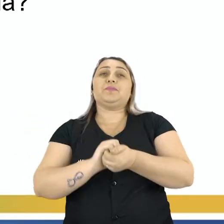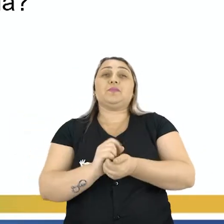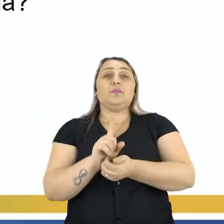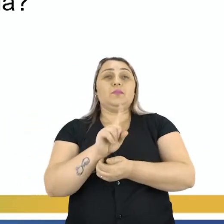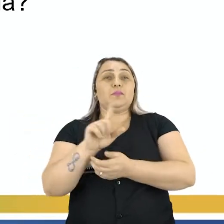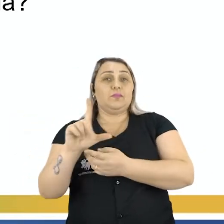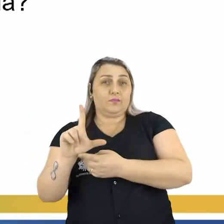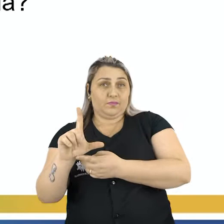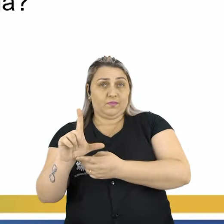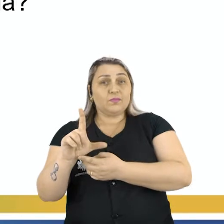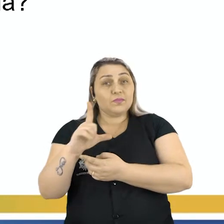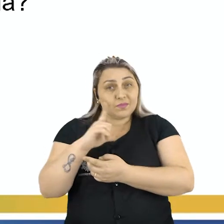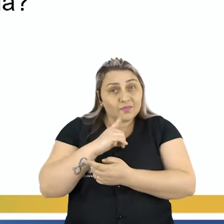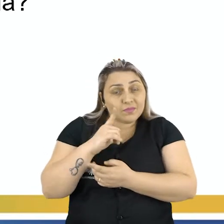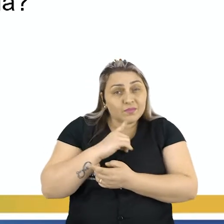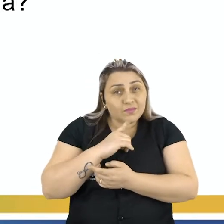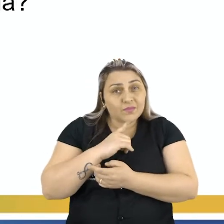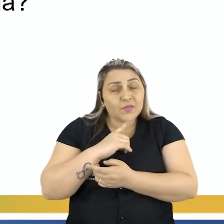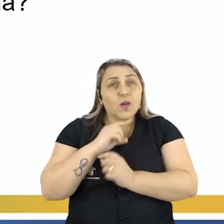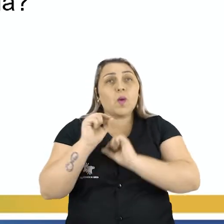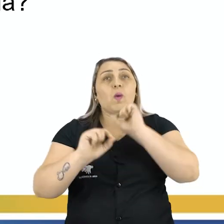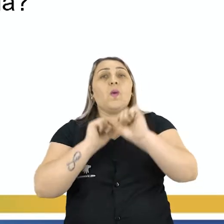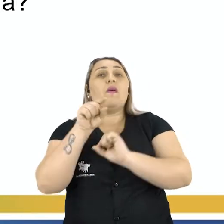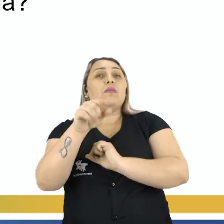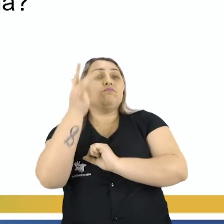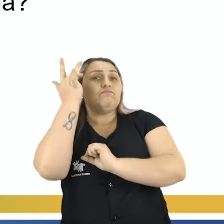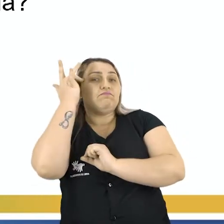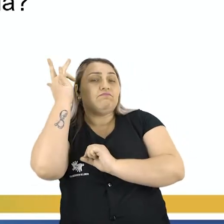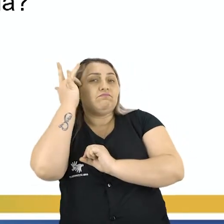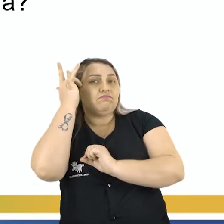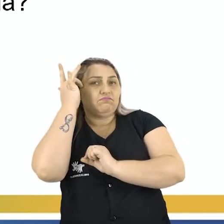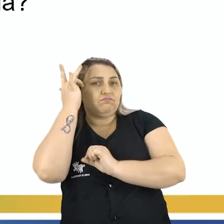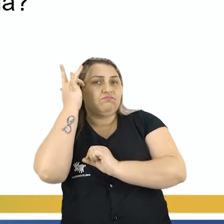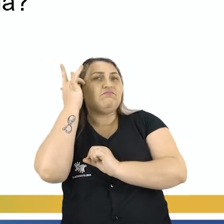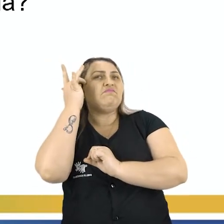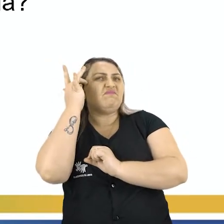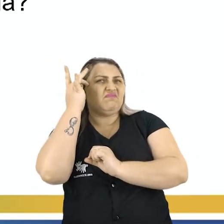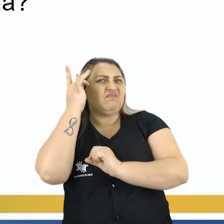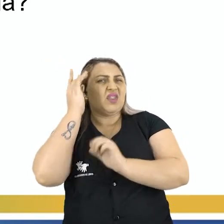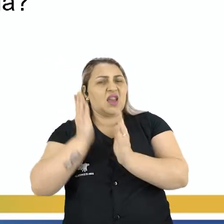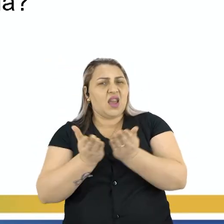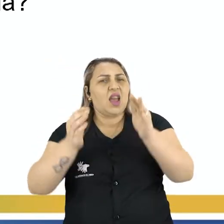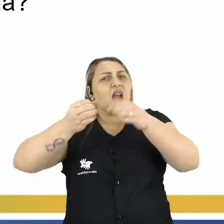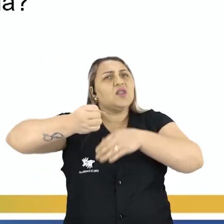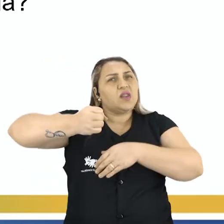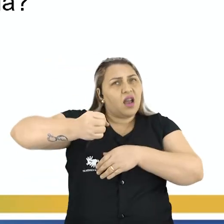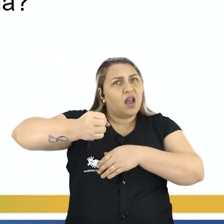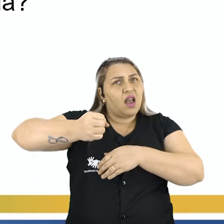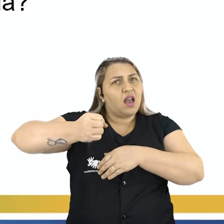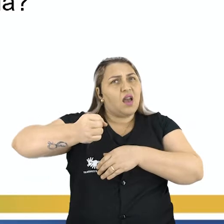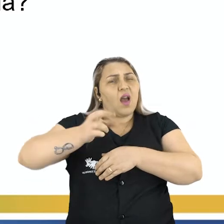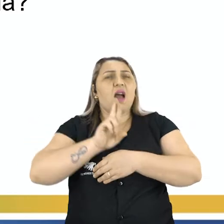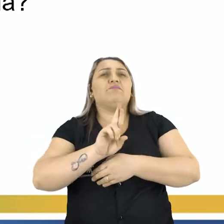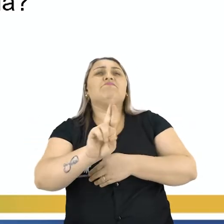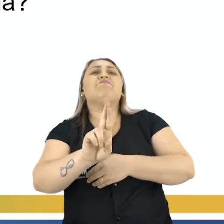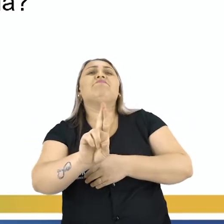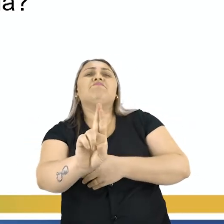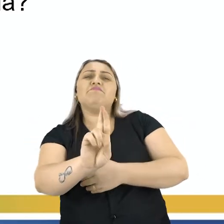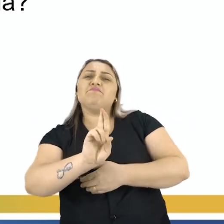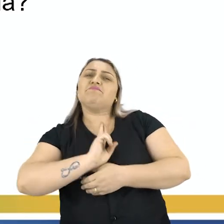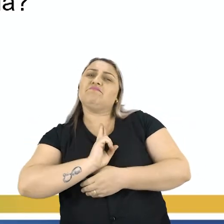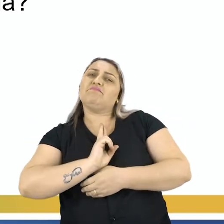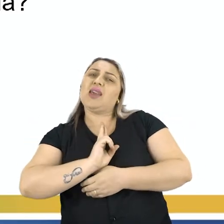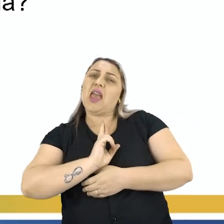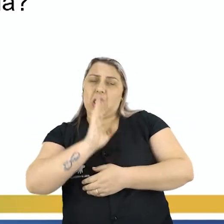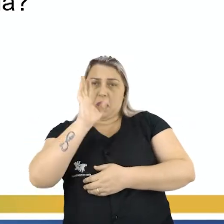1 litro, não tinha? Então o que você acha? Será que é a jarra? O que você me diz? Tenho